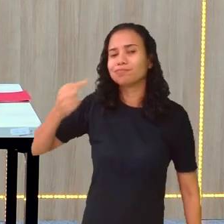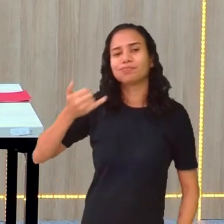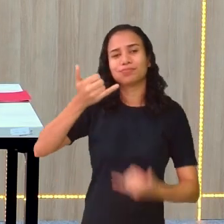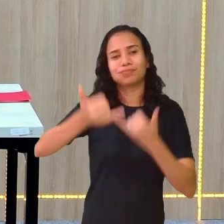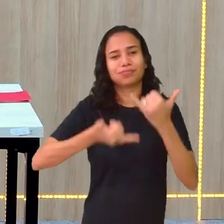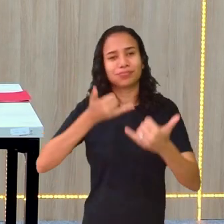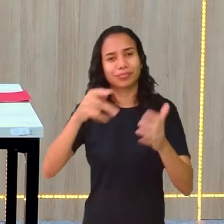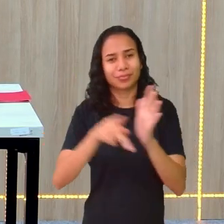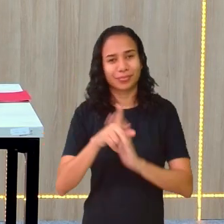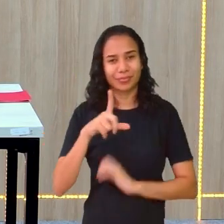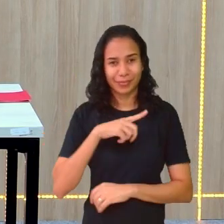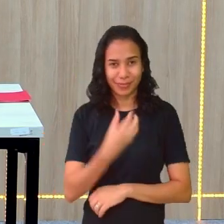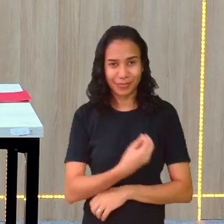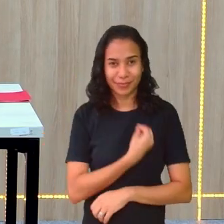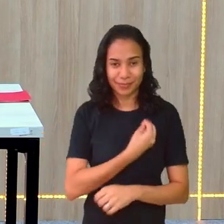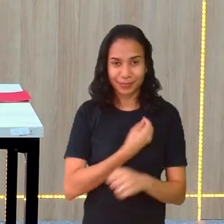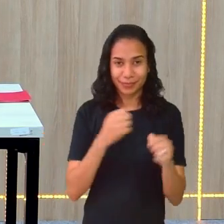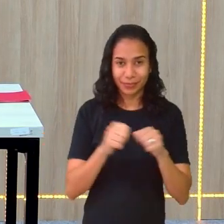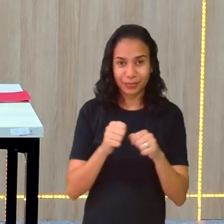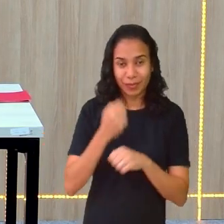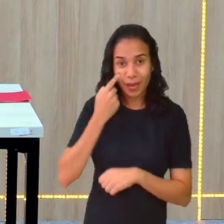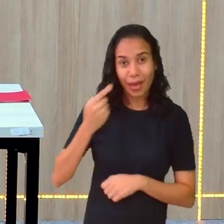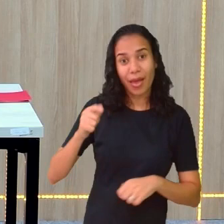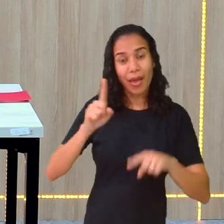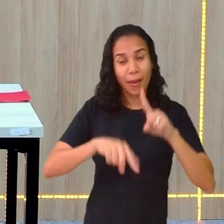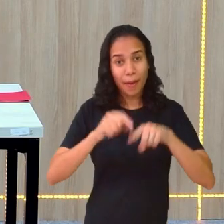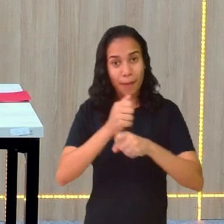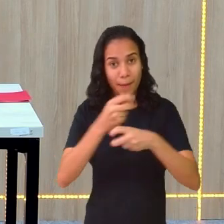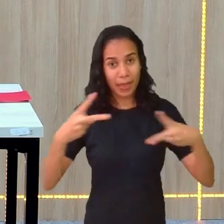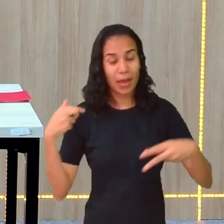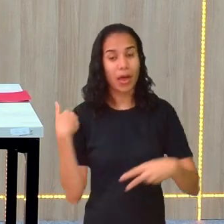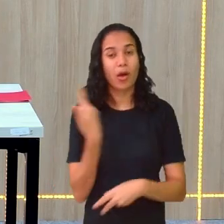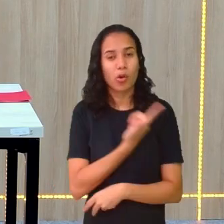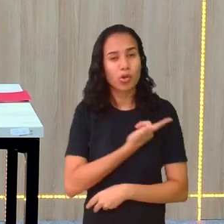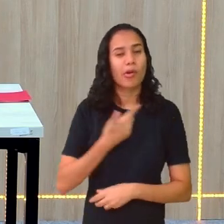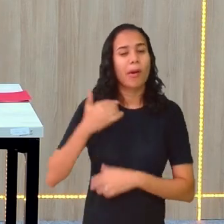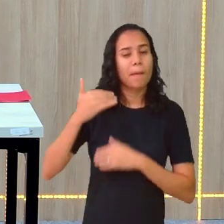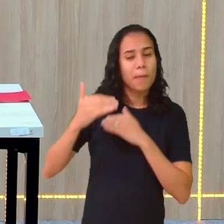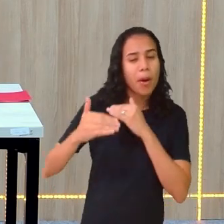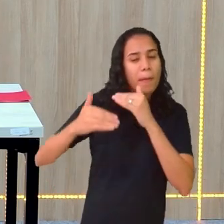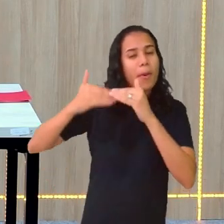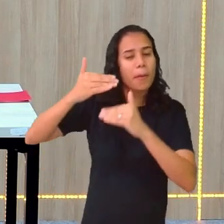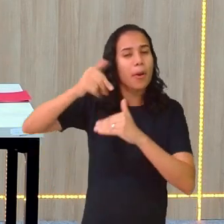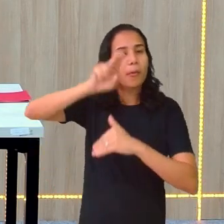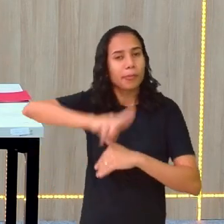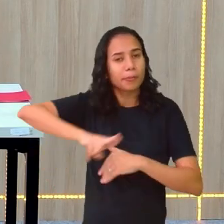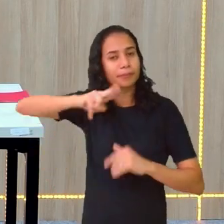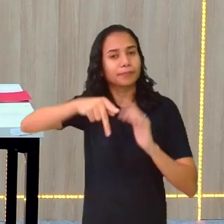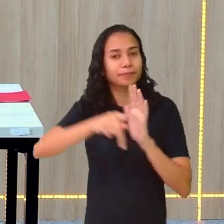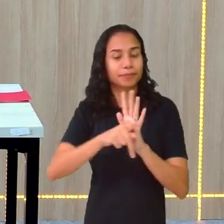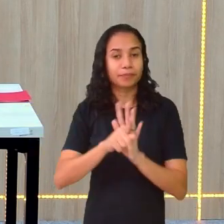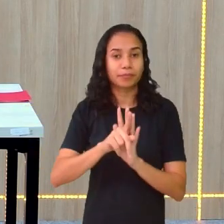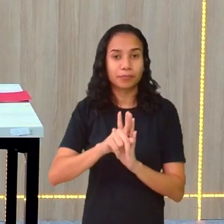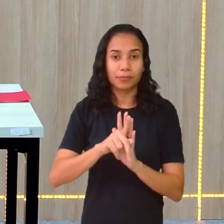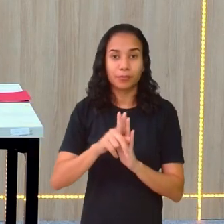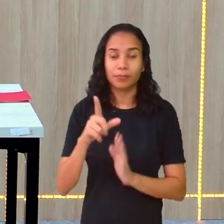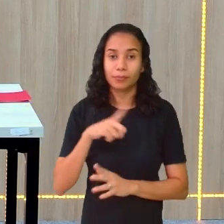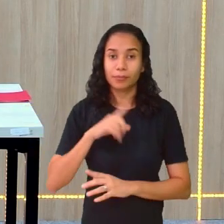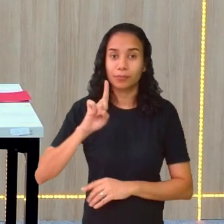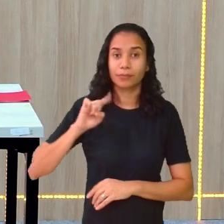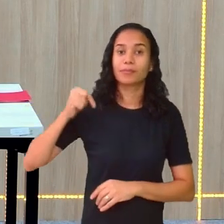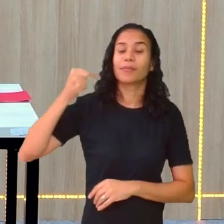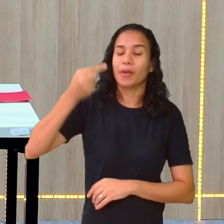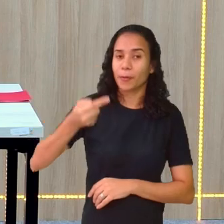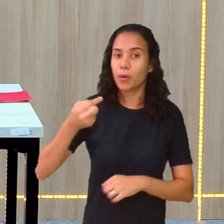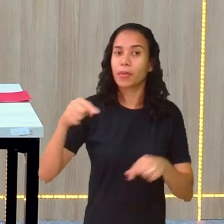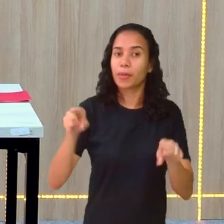brincadeira que vocês têm que fazer. Esse material, a gente vai gravar manipulações depois.